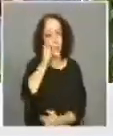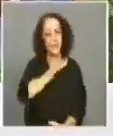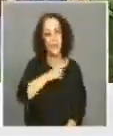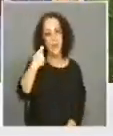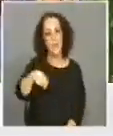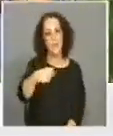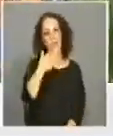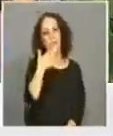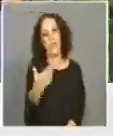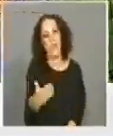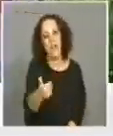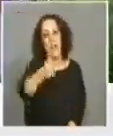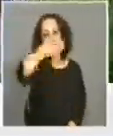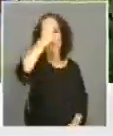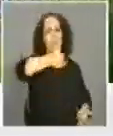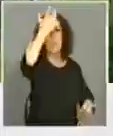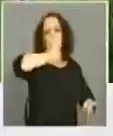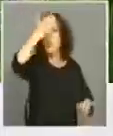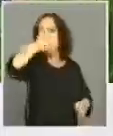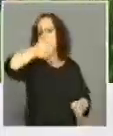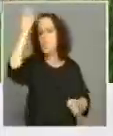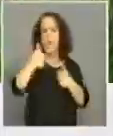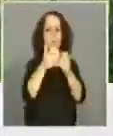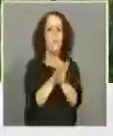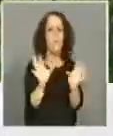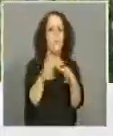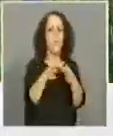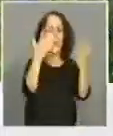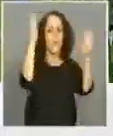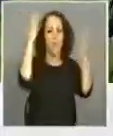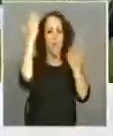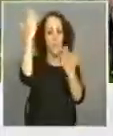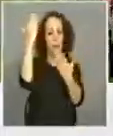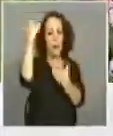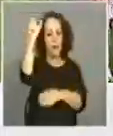Bom dia. Bom dia, bom dia. Em nome de toda a equipe, muito obrigado. Obrigada. Obrigada.